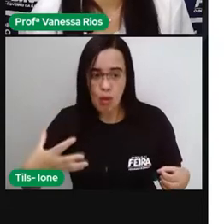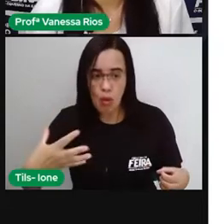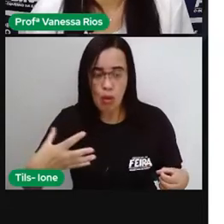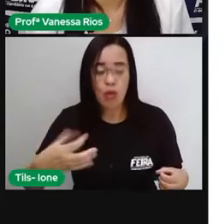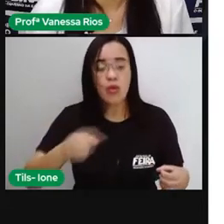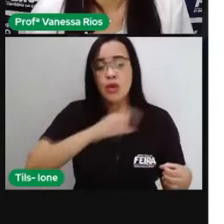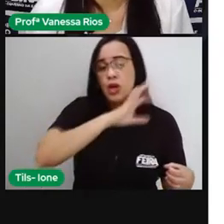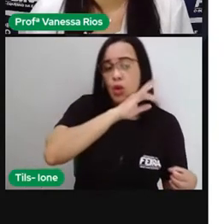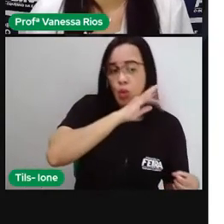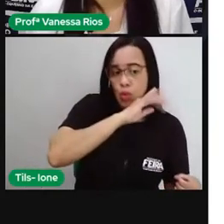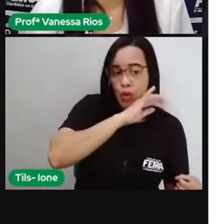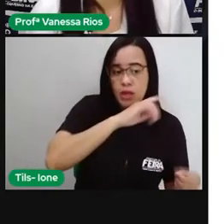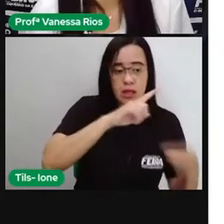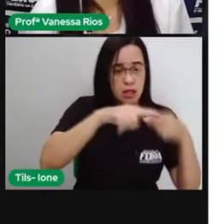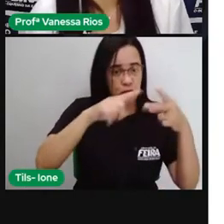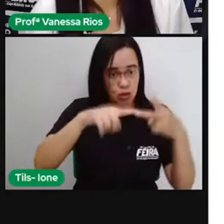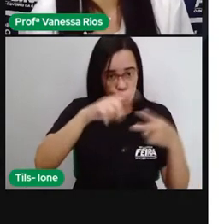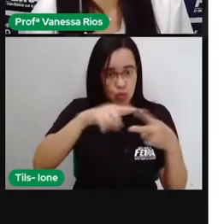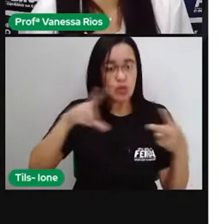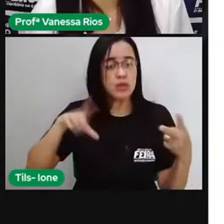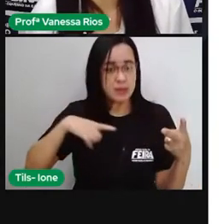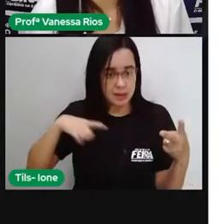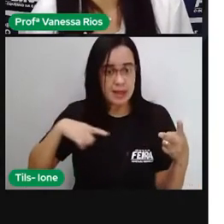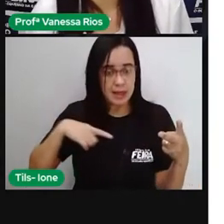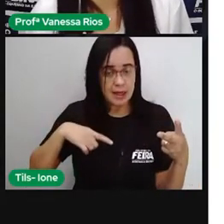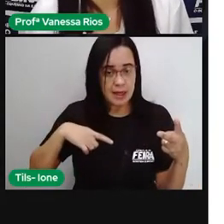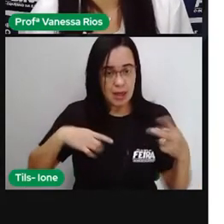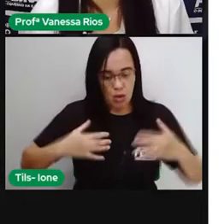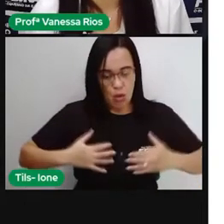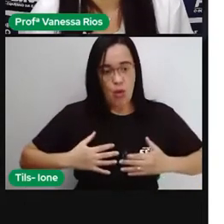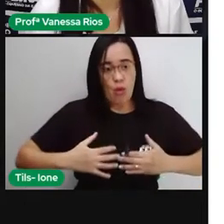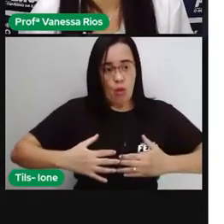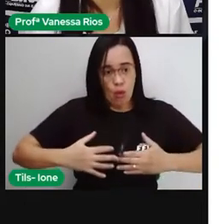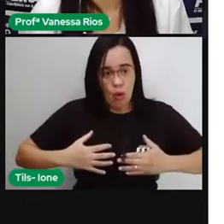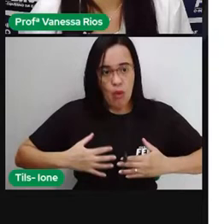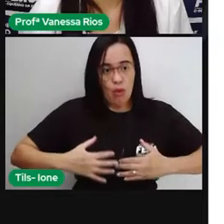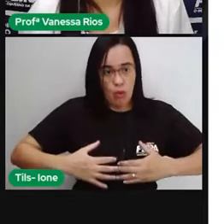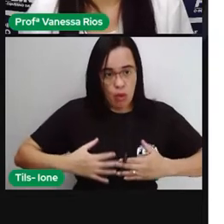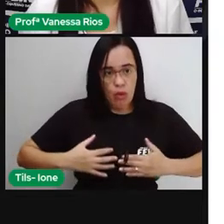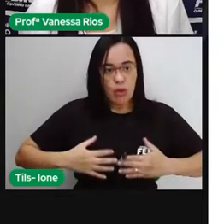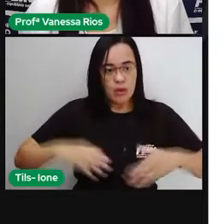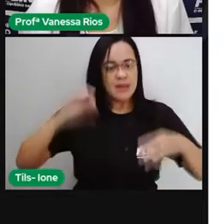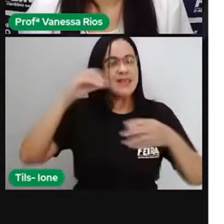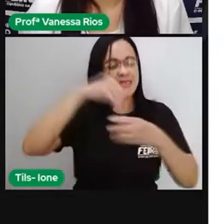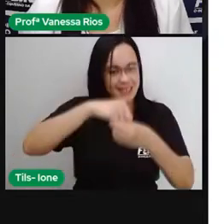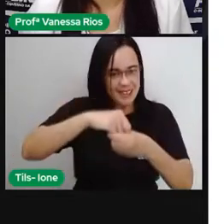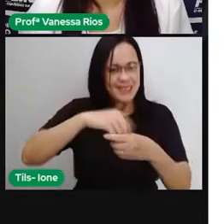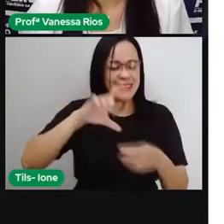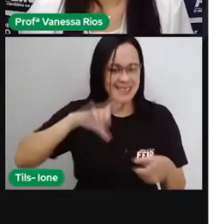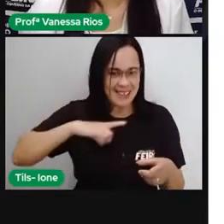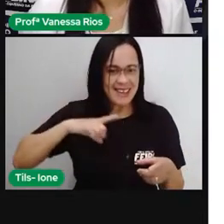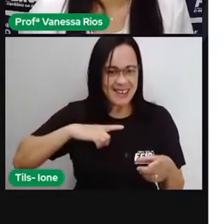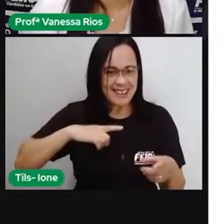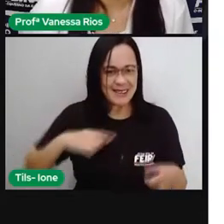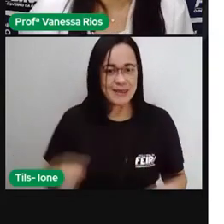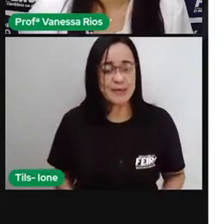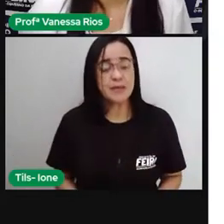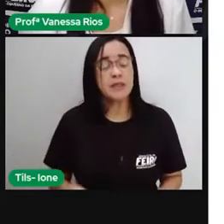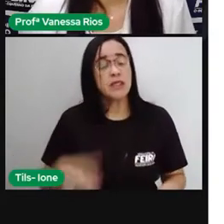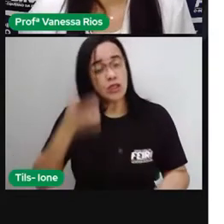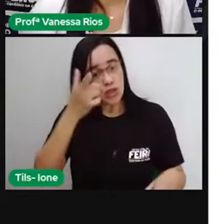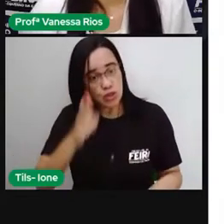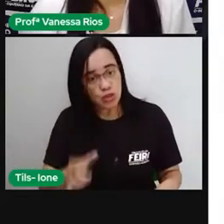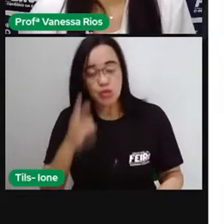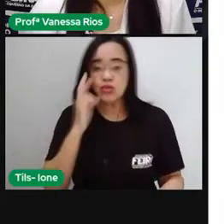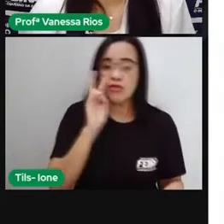que o pulmão, não é? E os outros órgãos aí do sistema respiratório realiza. Então a gente observa mais uma vez